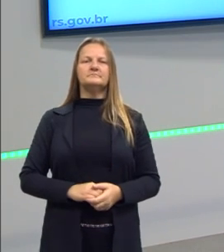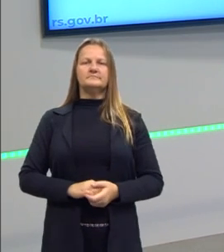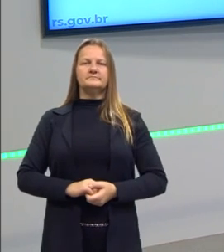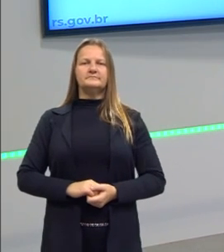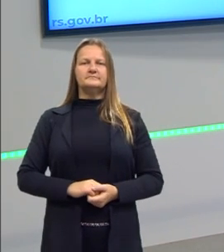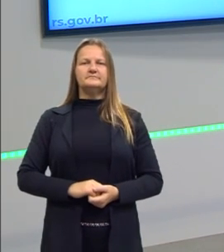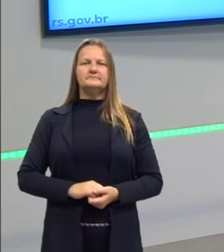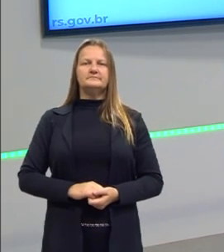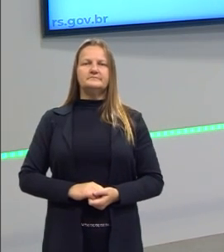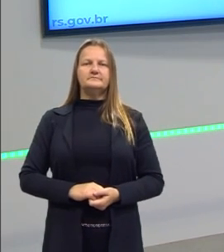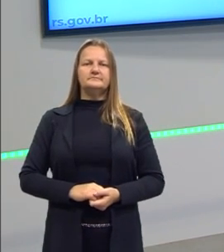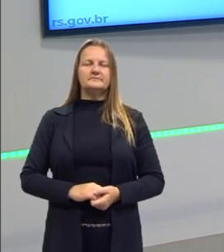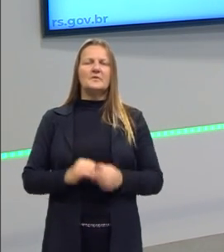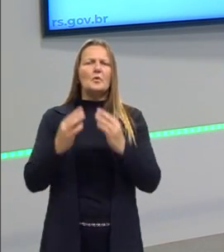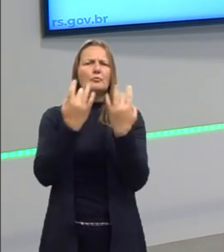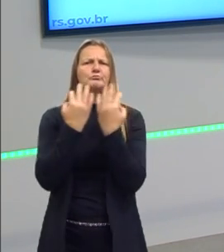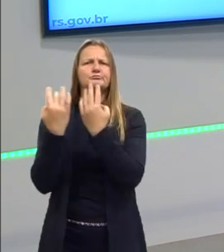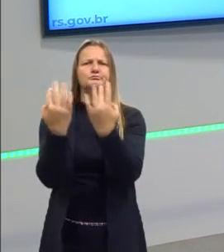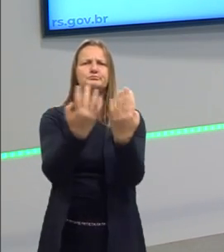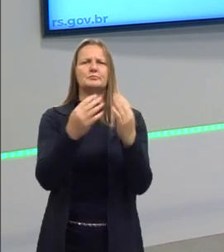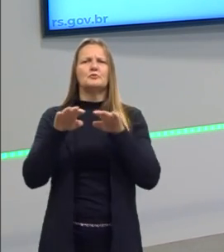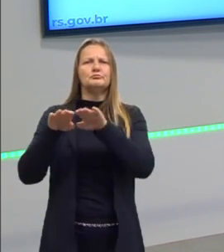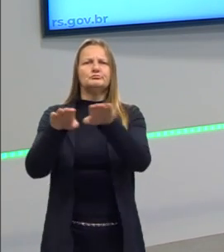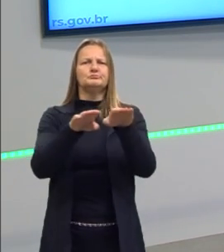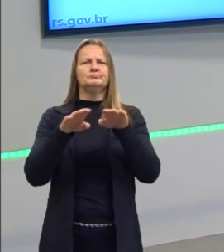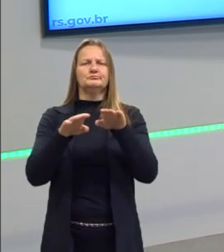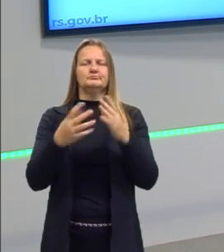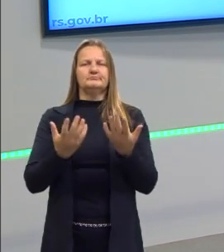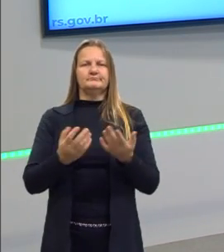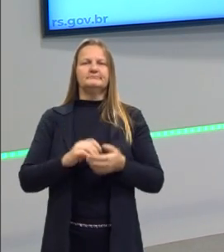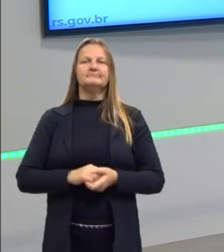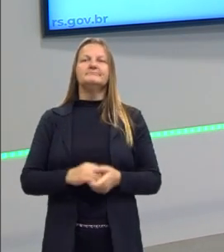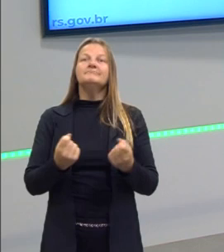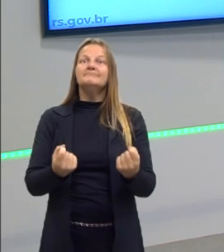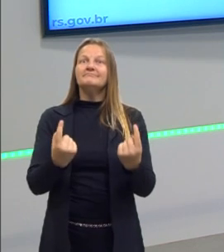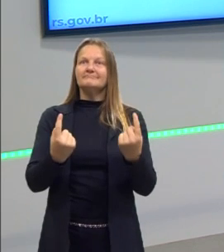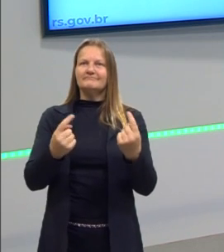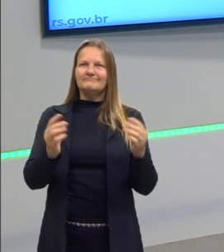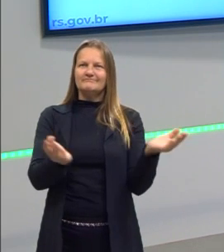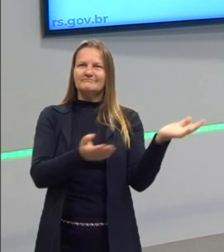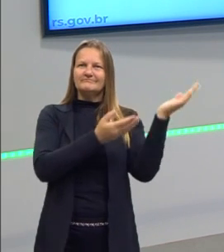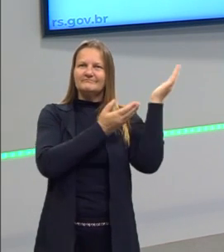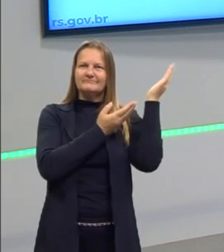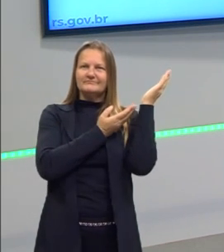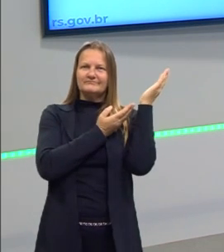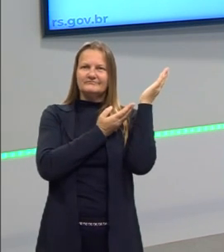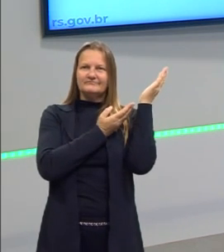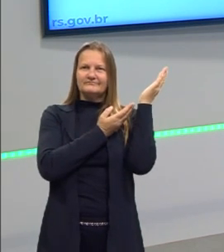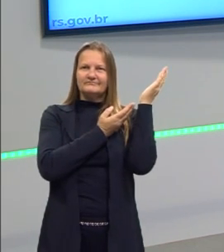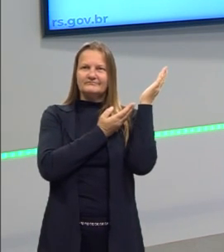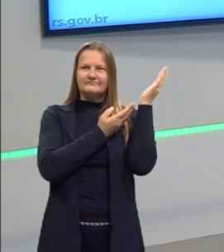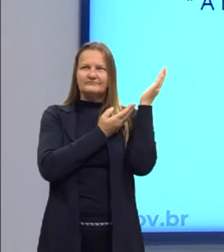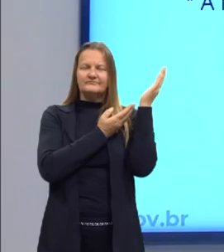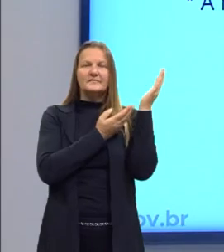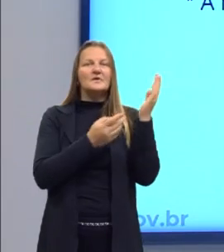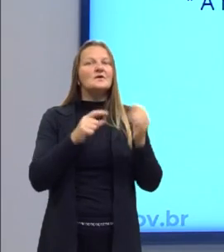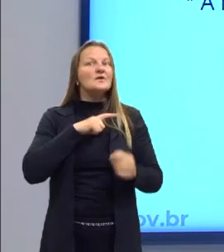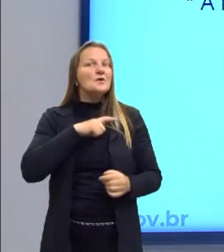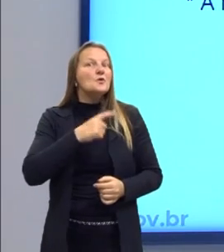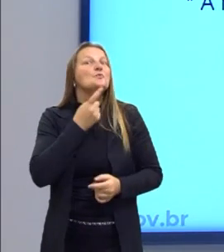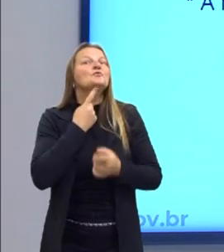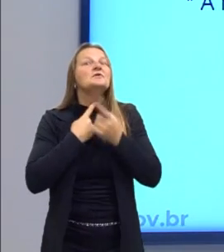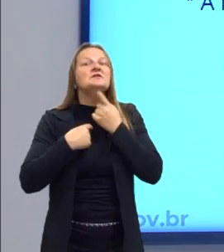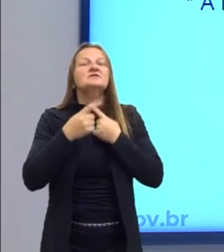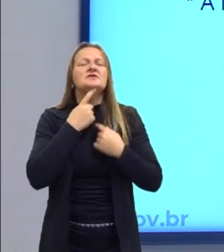como senso comum, como já coloquei antes. Então, olha só. O desejo de conhecer a realidade